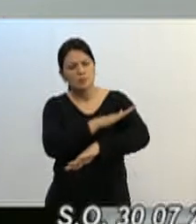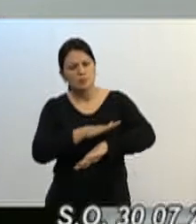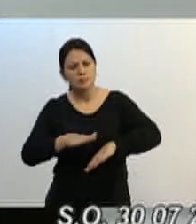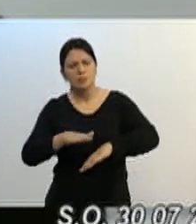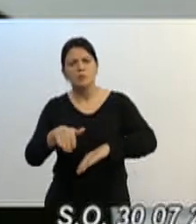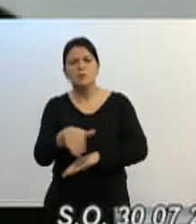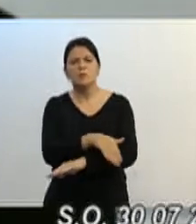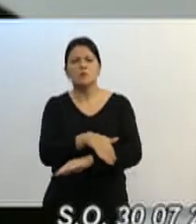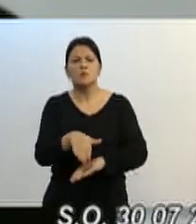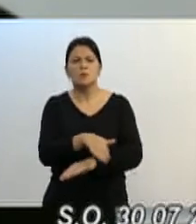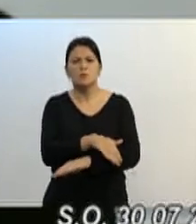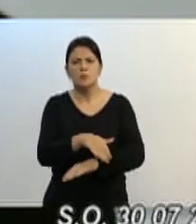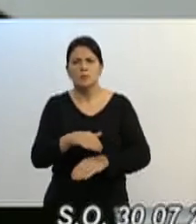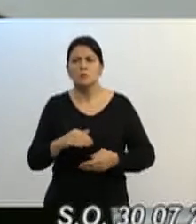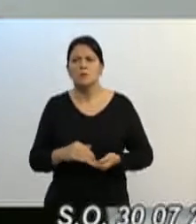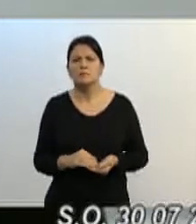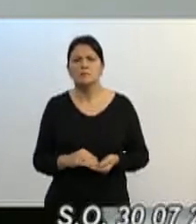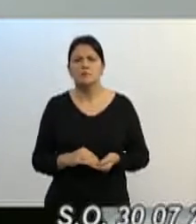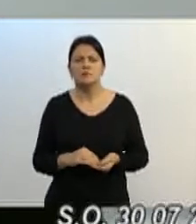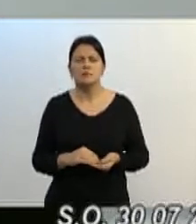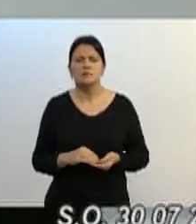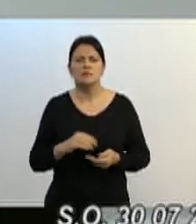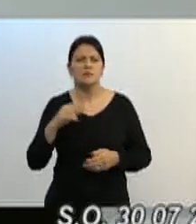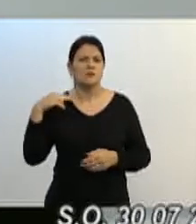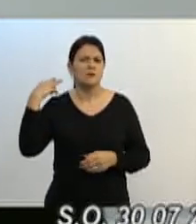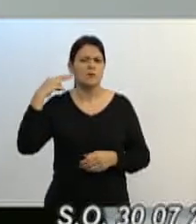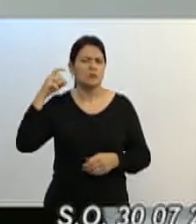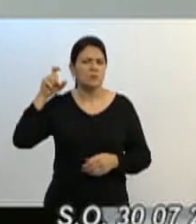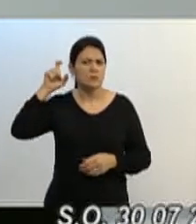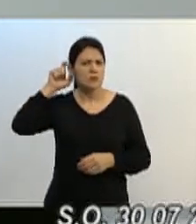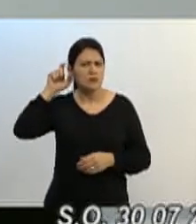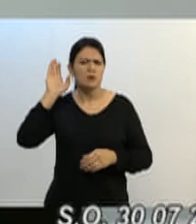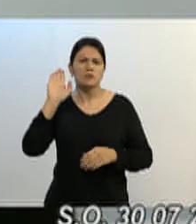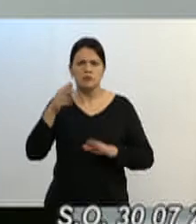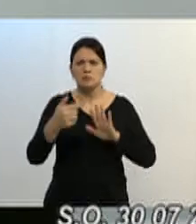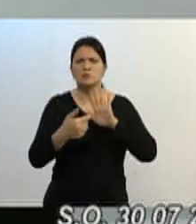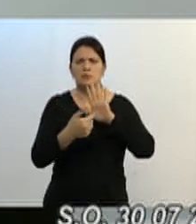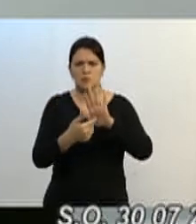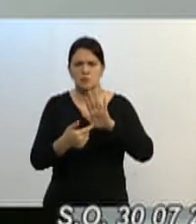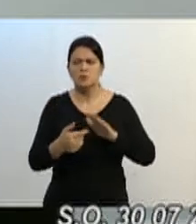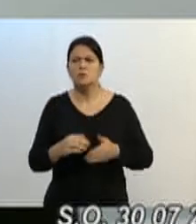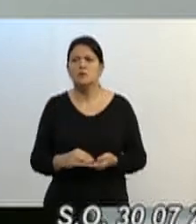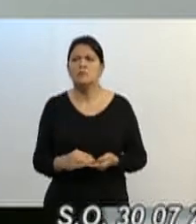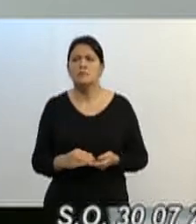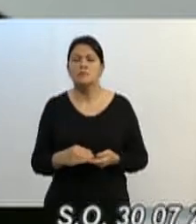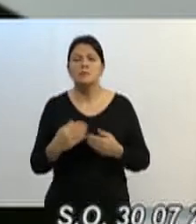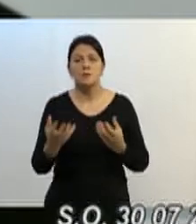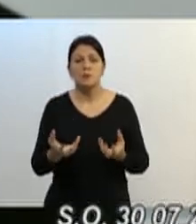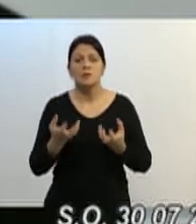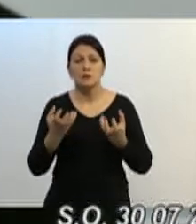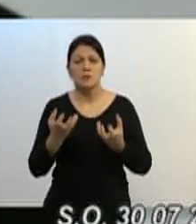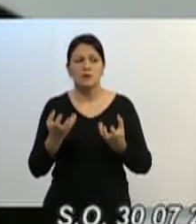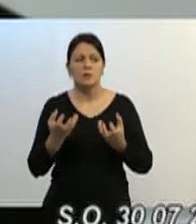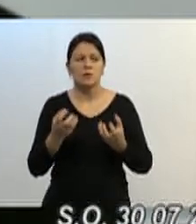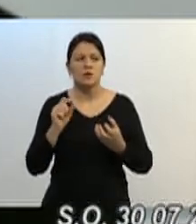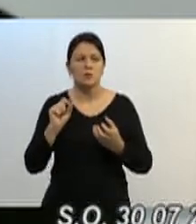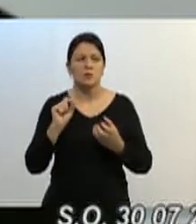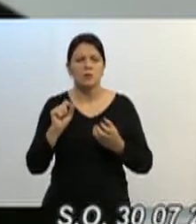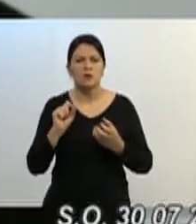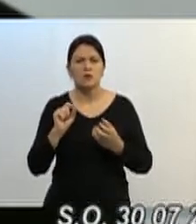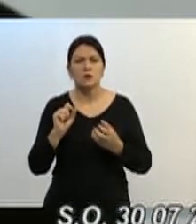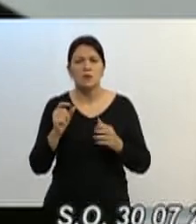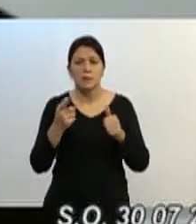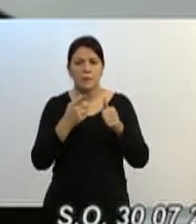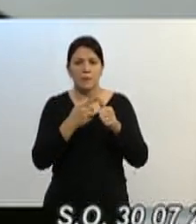O vereador Mantal, na última sessão, trouxe alguma matéria nesse sentido. Eu quero aqui parabenizar, se puder colocar a primeira